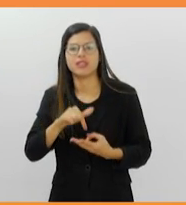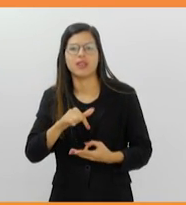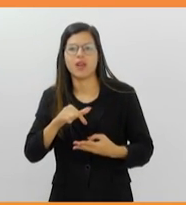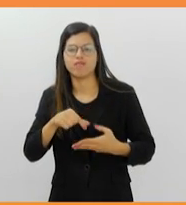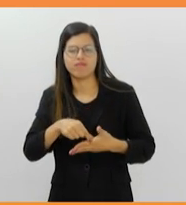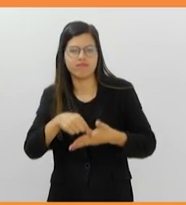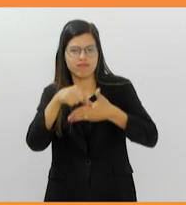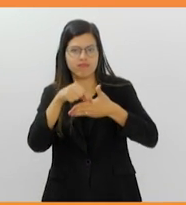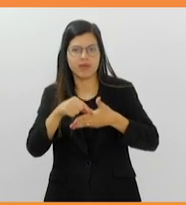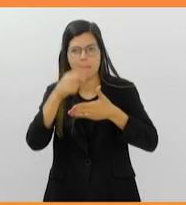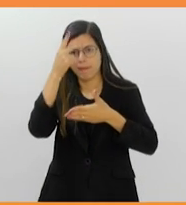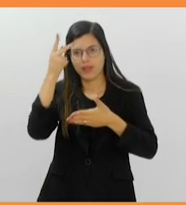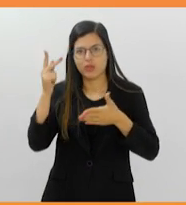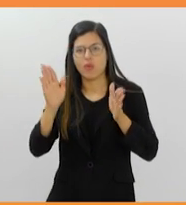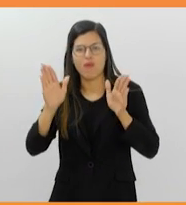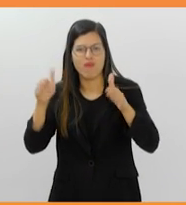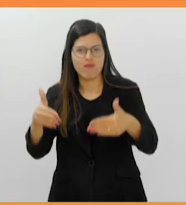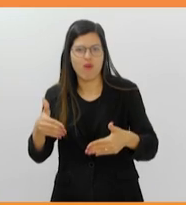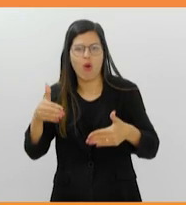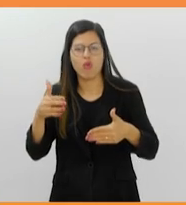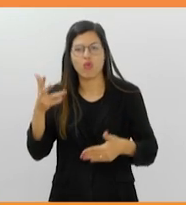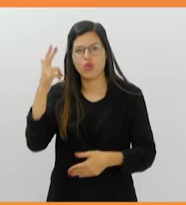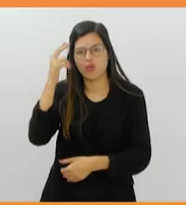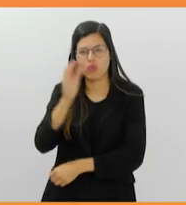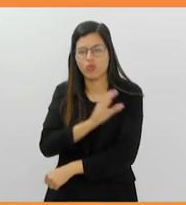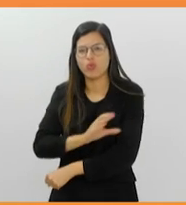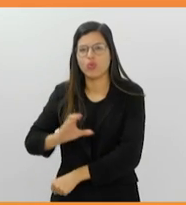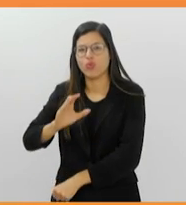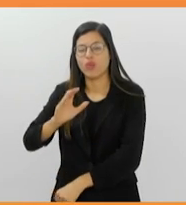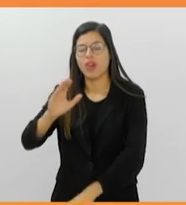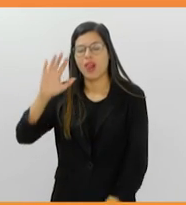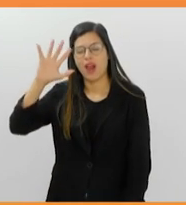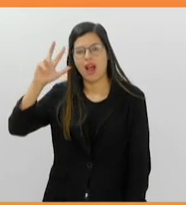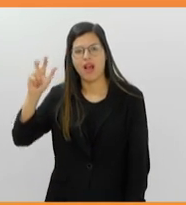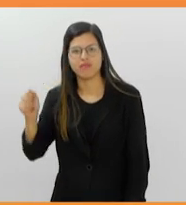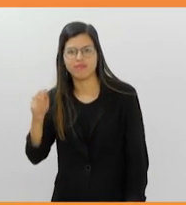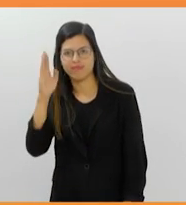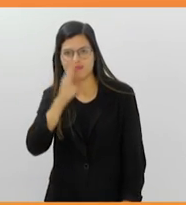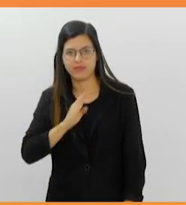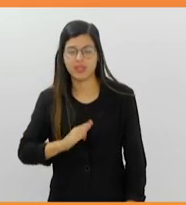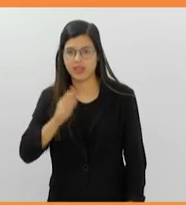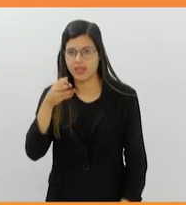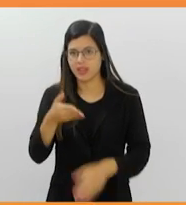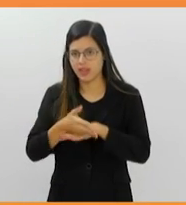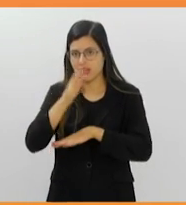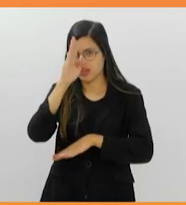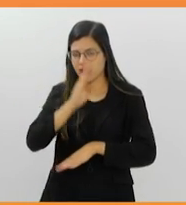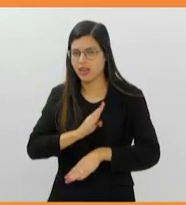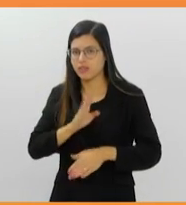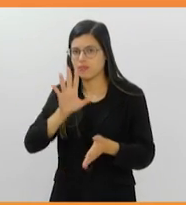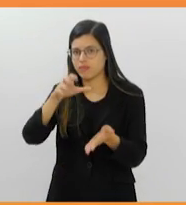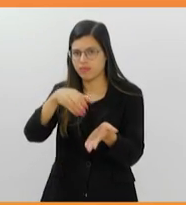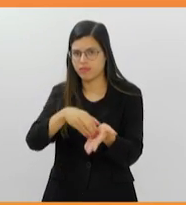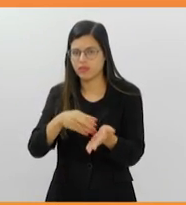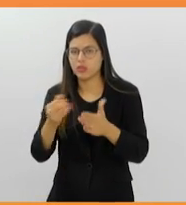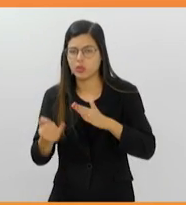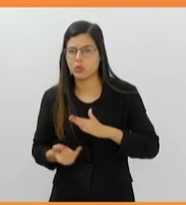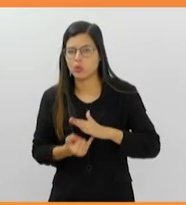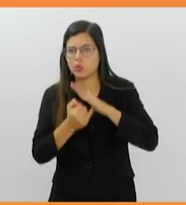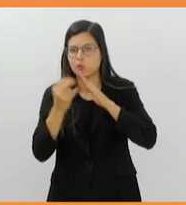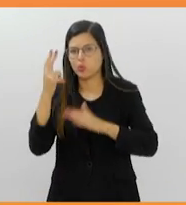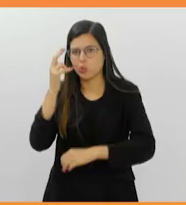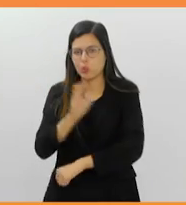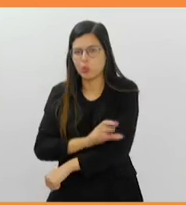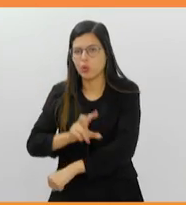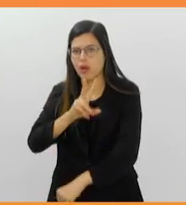especialistas na cultura afro-brasileira. A entrada é gratuita e o espaço cultural, que conta com o apoio do Instituto Cultural Vale, fica